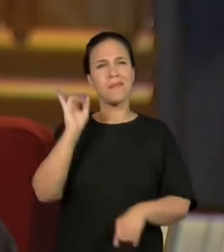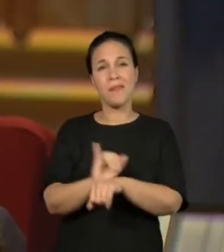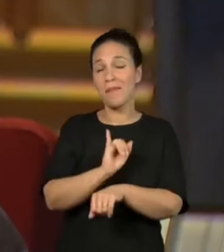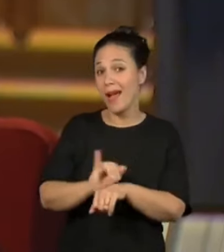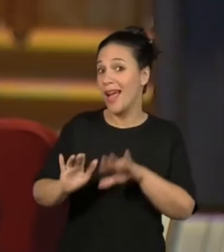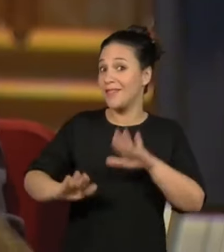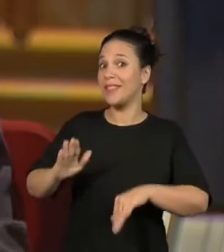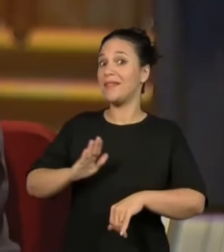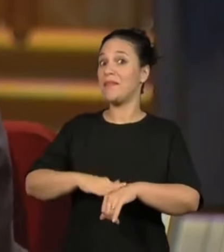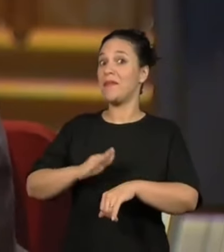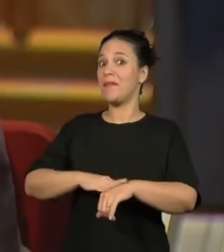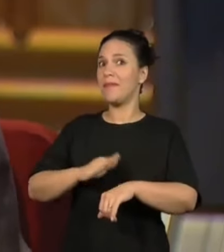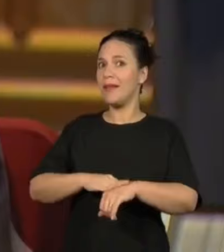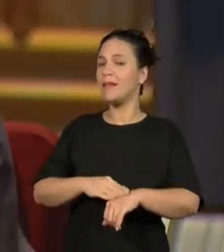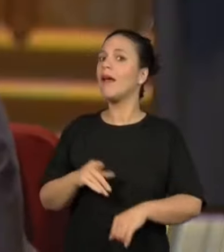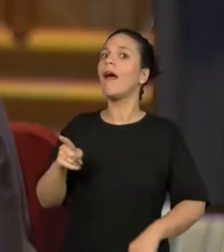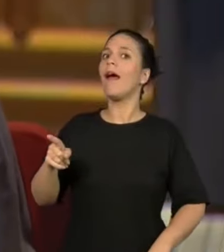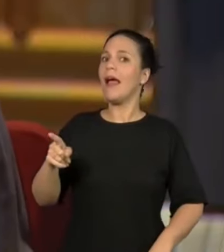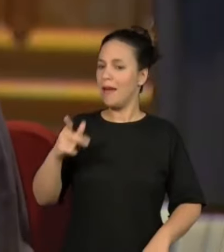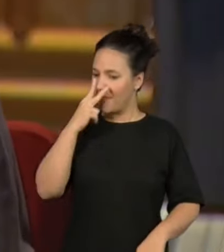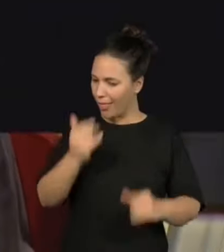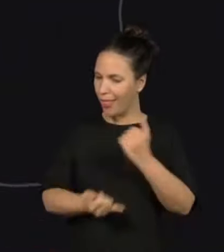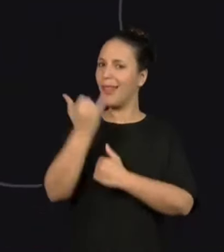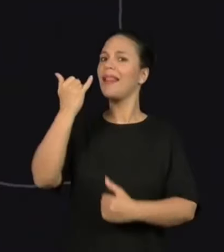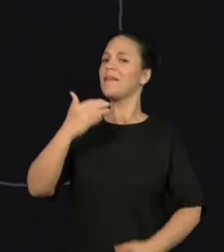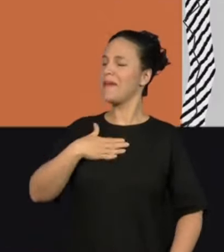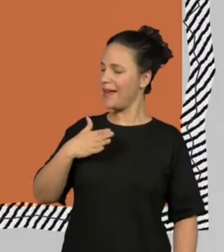momentos eu tive... Ele me passou a perna.